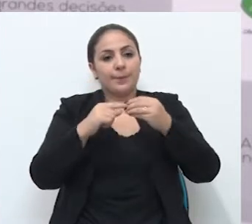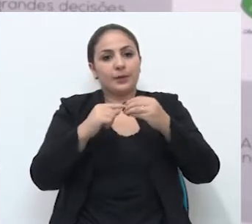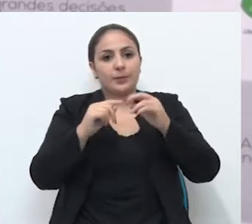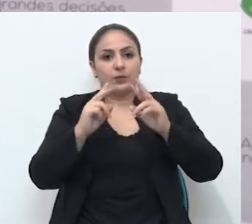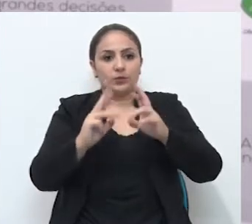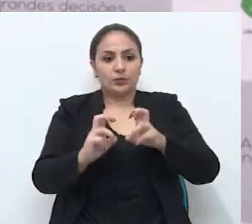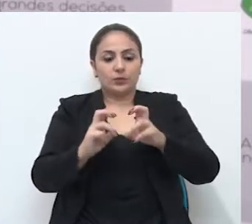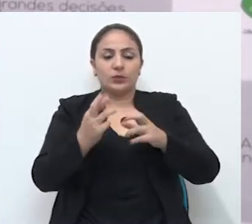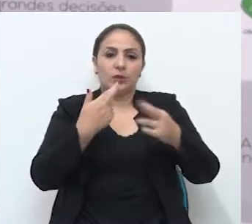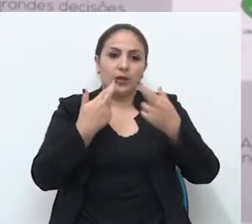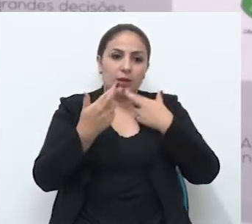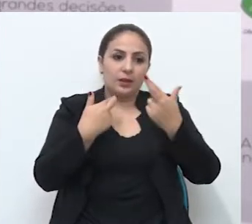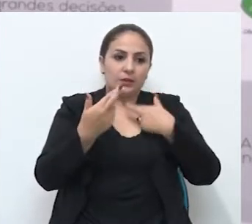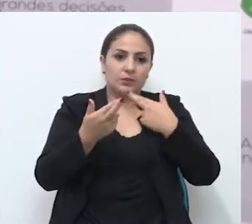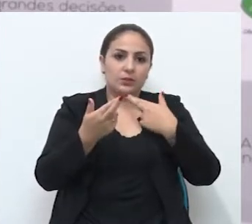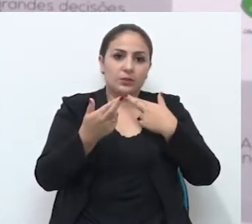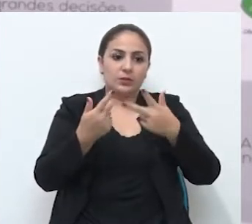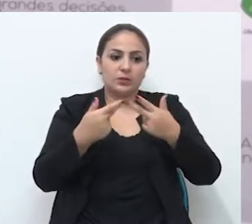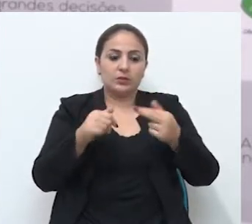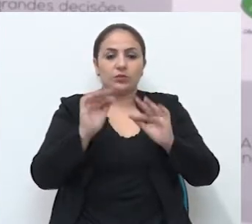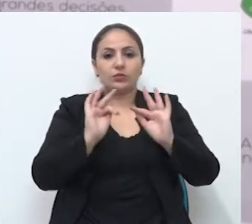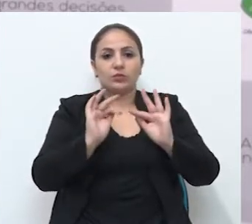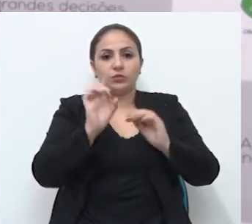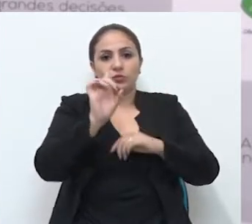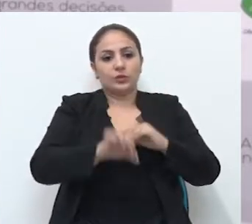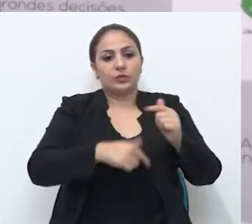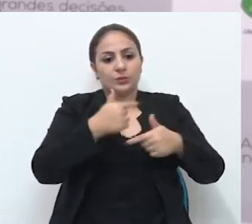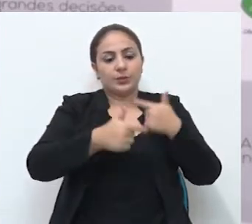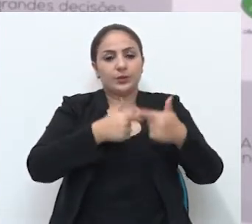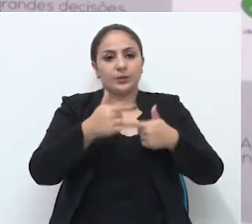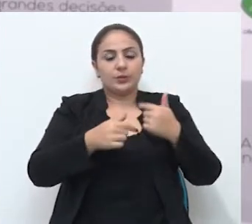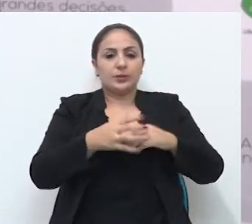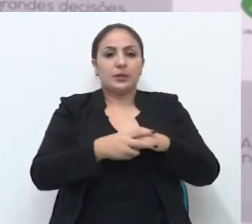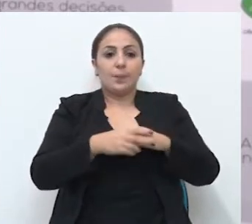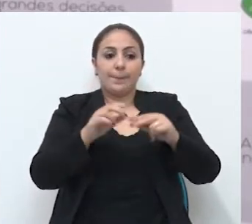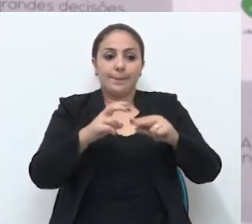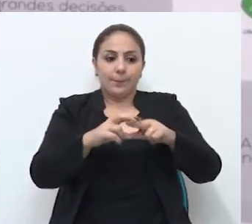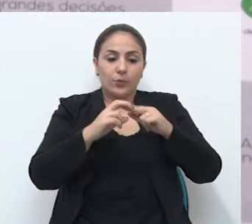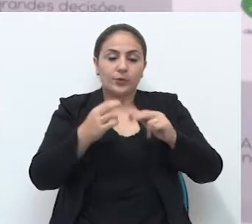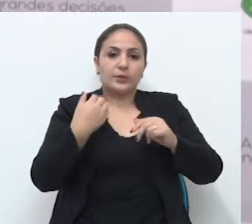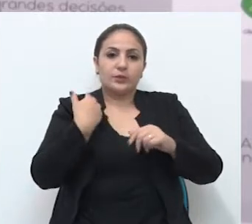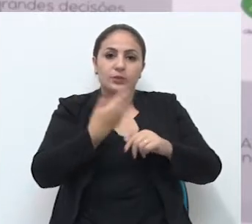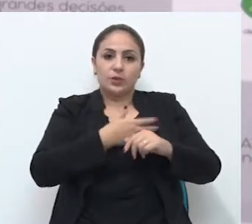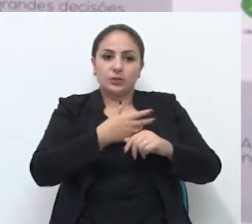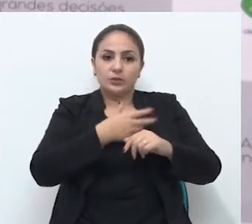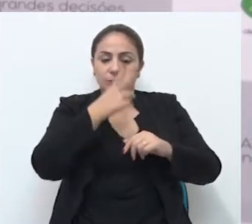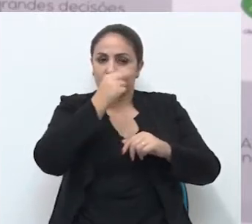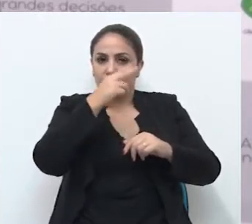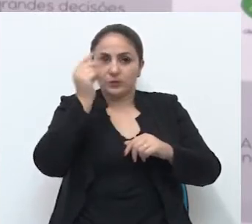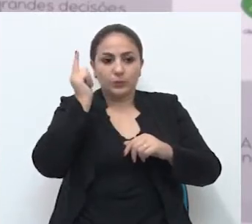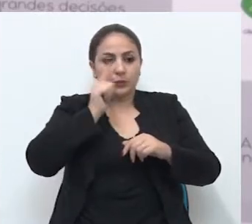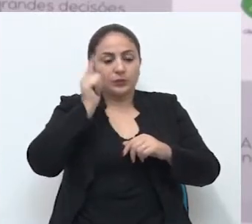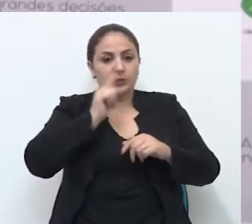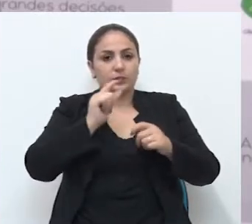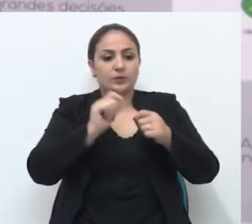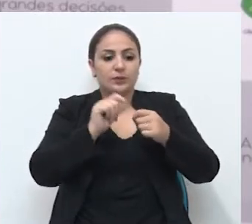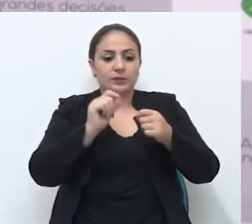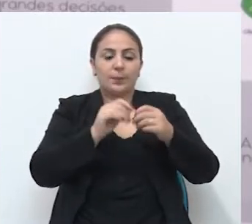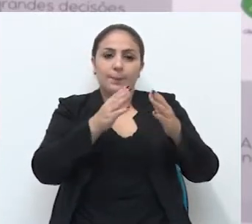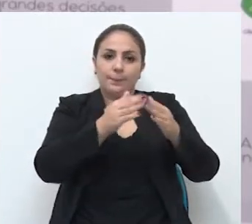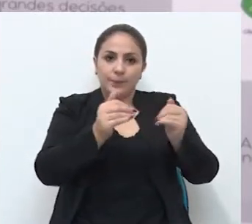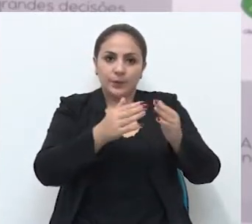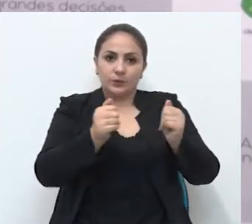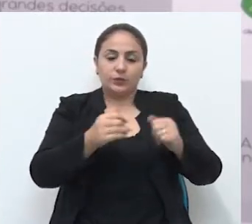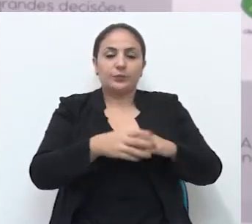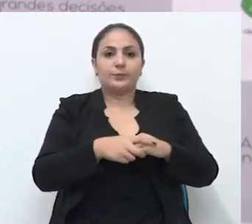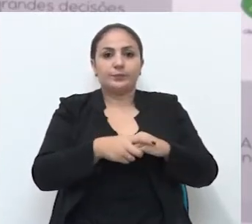cálculo relacionado aos direitos dos trabalhadores. Então é por isso que o Executivo Municipal encaminhou essa